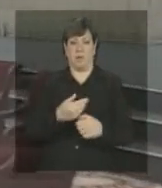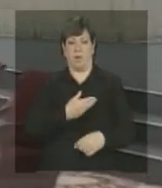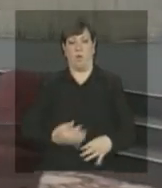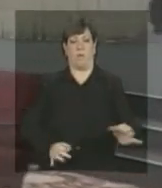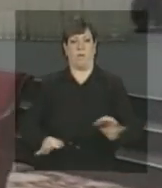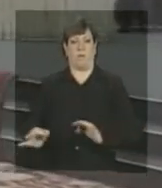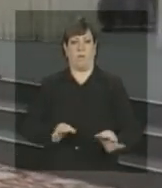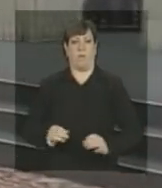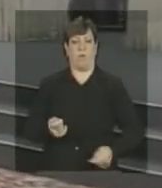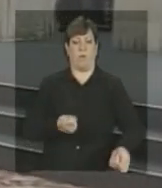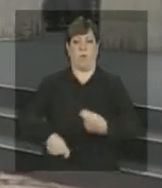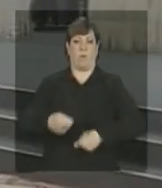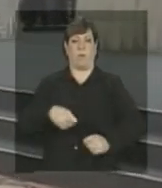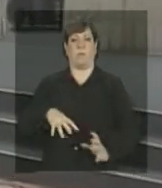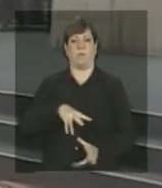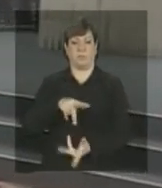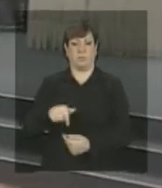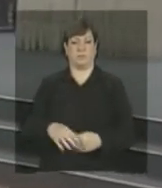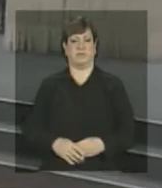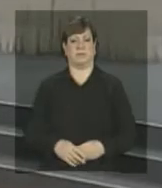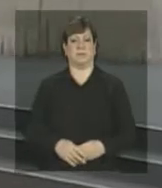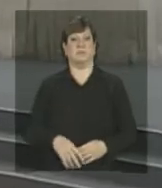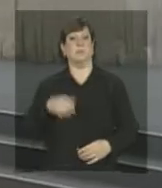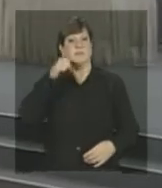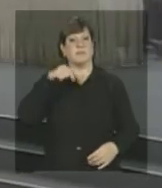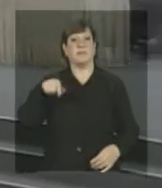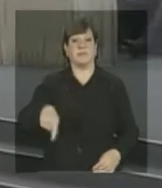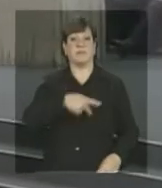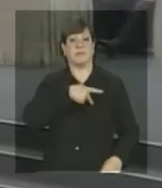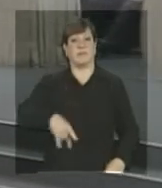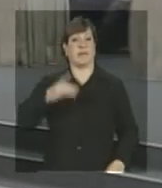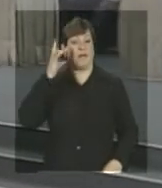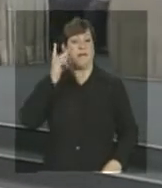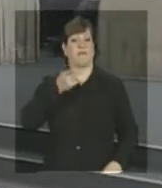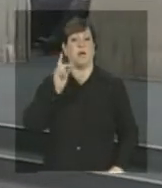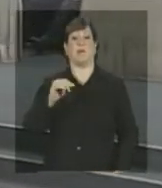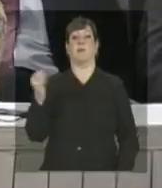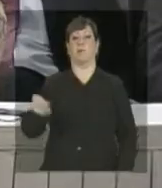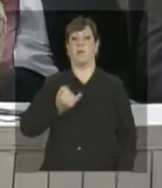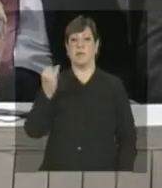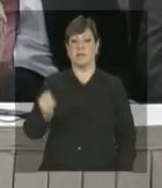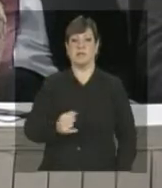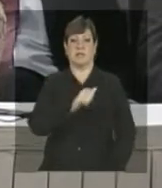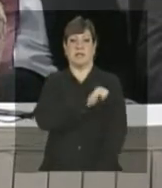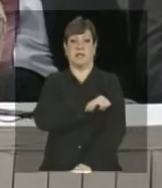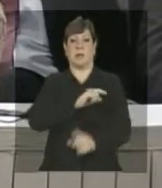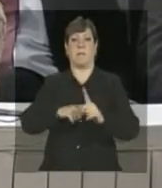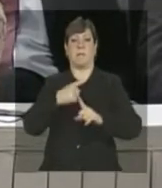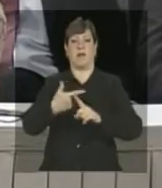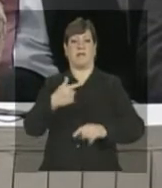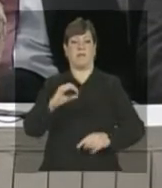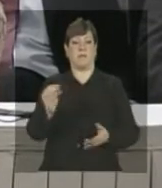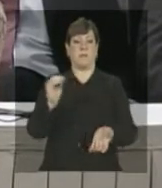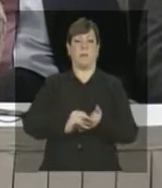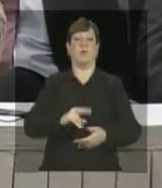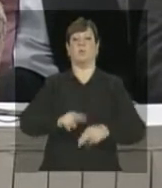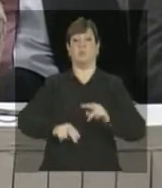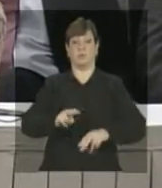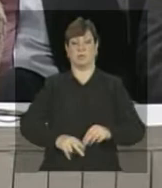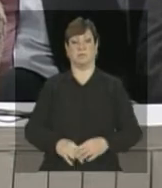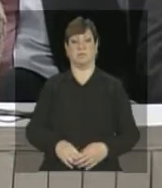econômica global. Falou da importância da Rio Mais 20, marcada para junho. A Rio Mais 20 será uma